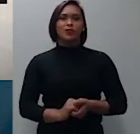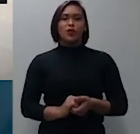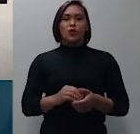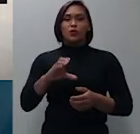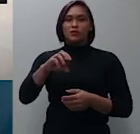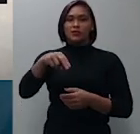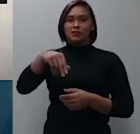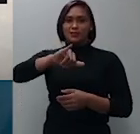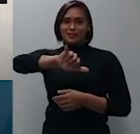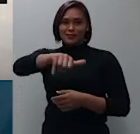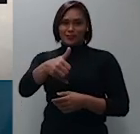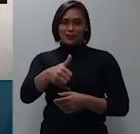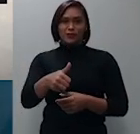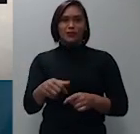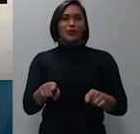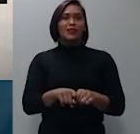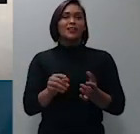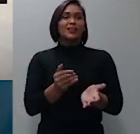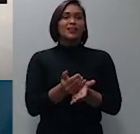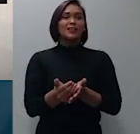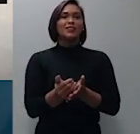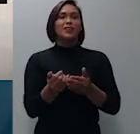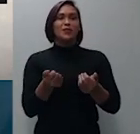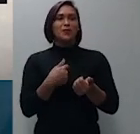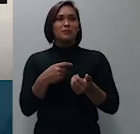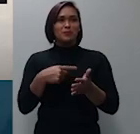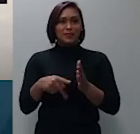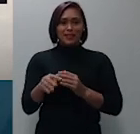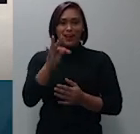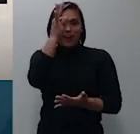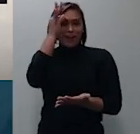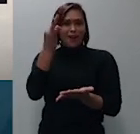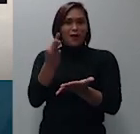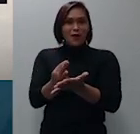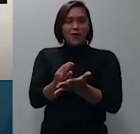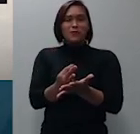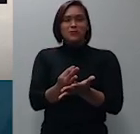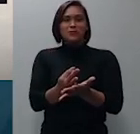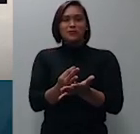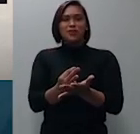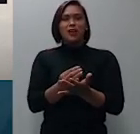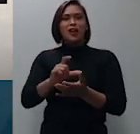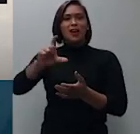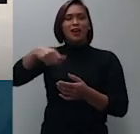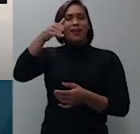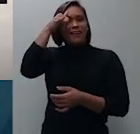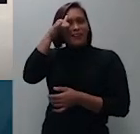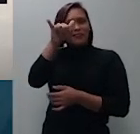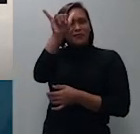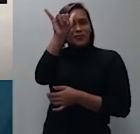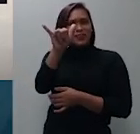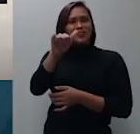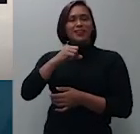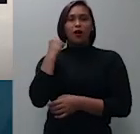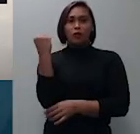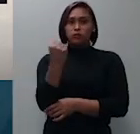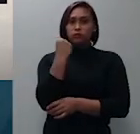que diz, o princípio da boa-fé objetiva deve levar o credor a evitar o agravamento do próprio prejuízo.